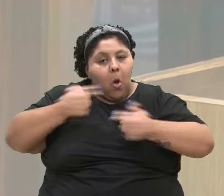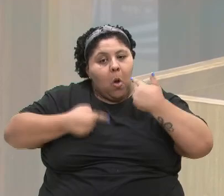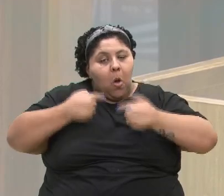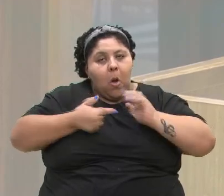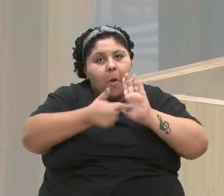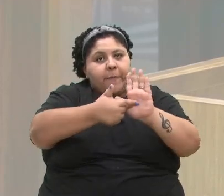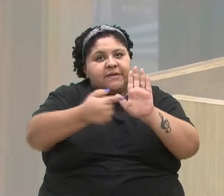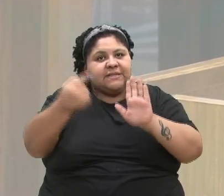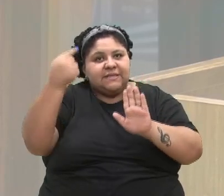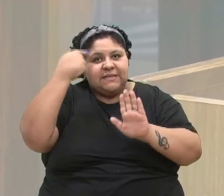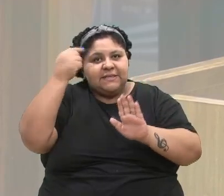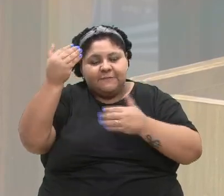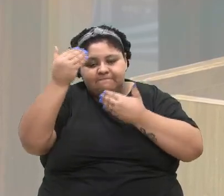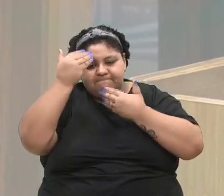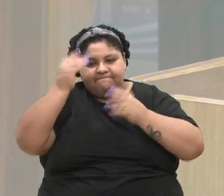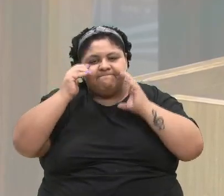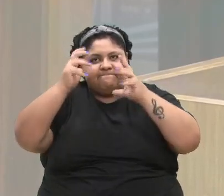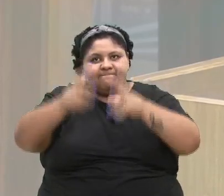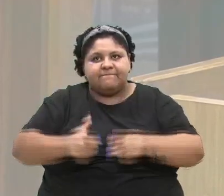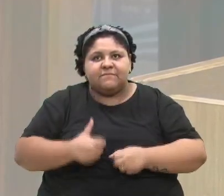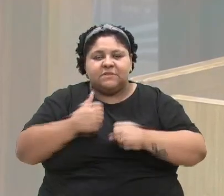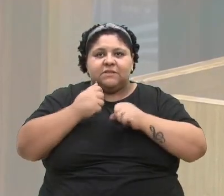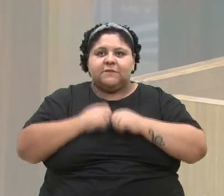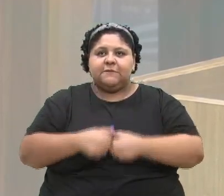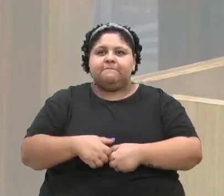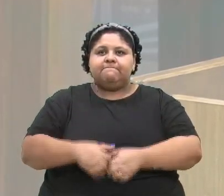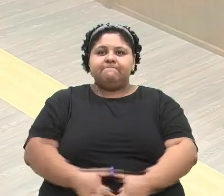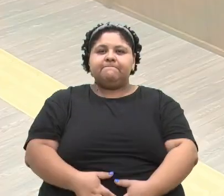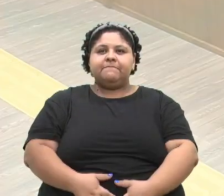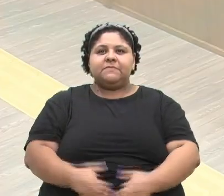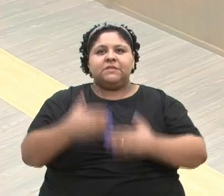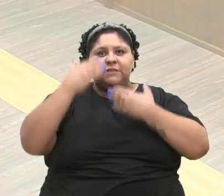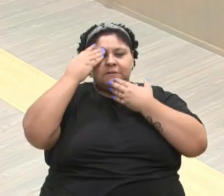as nossas ideias. Muito obrigado a todos. Obrigado, senhor presidente. Obrigado.